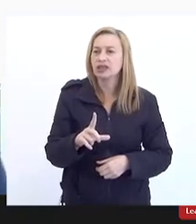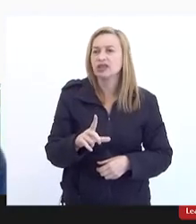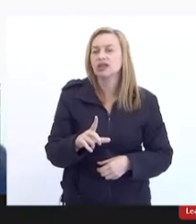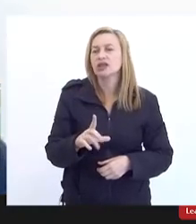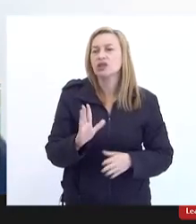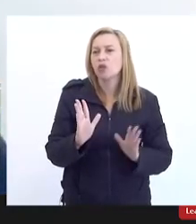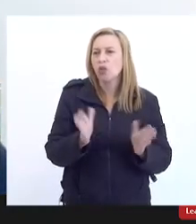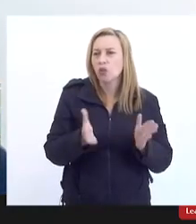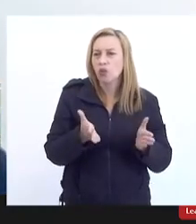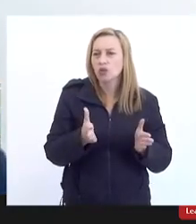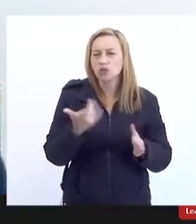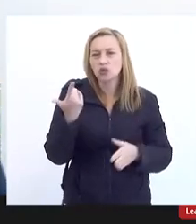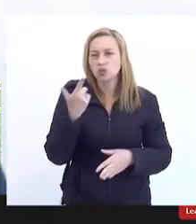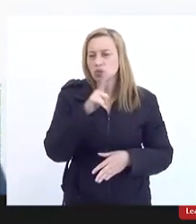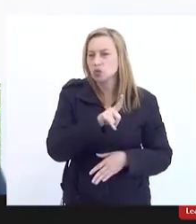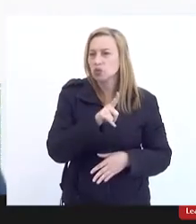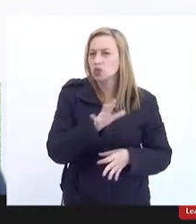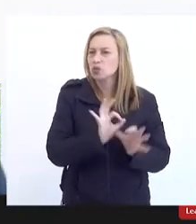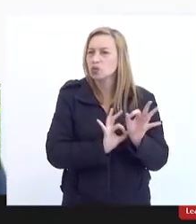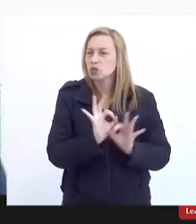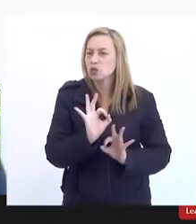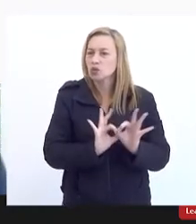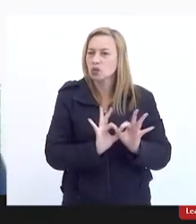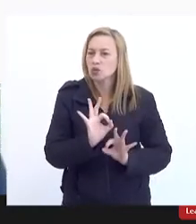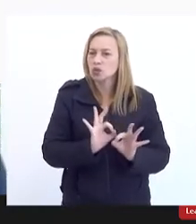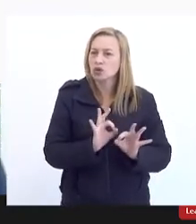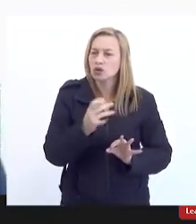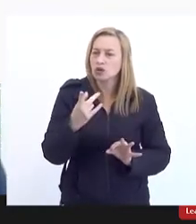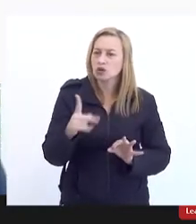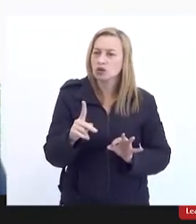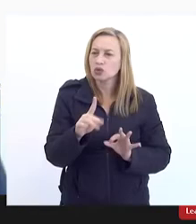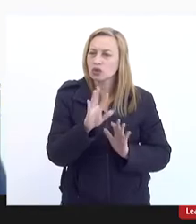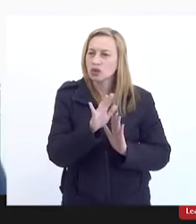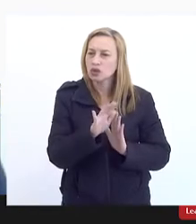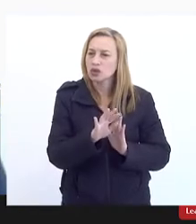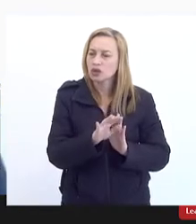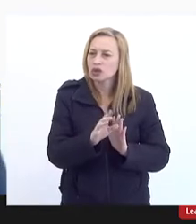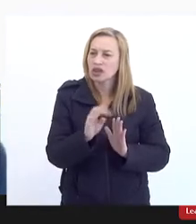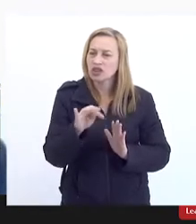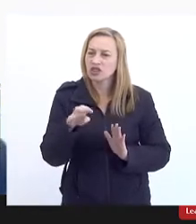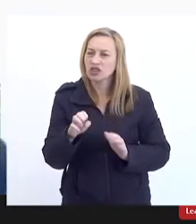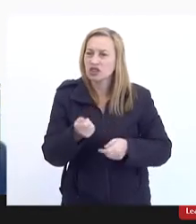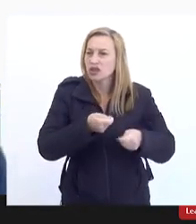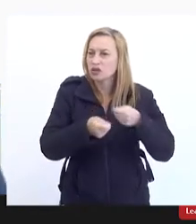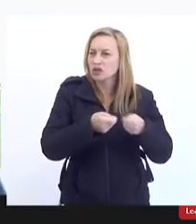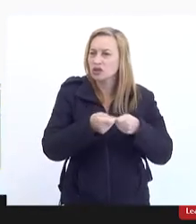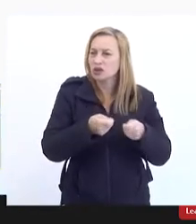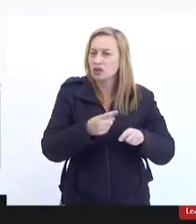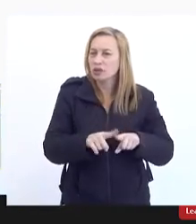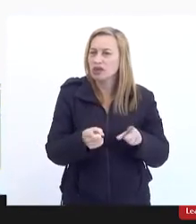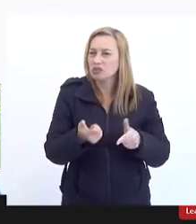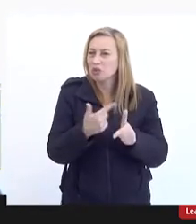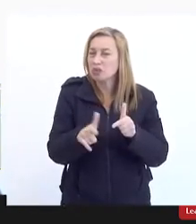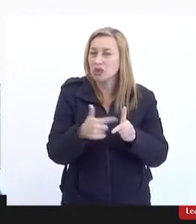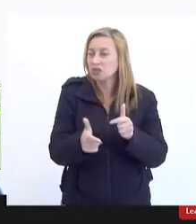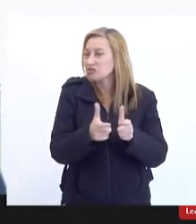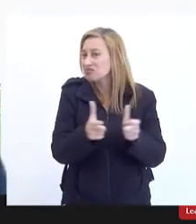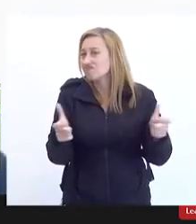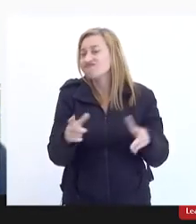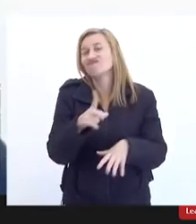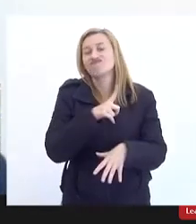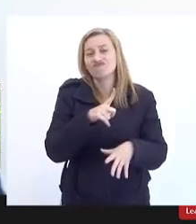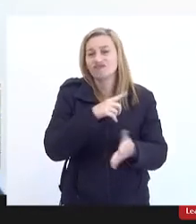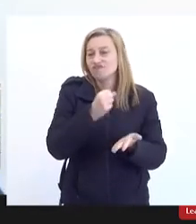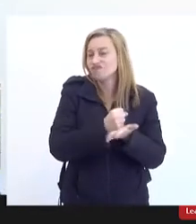conseguiu montar sua agência reguladora municipal acho que tem grandes enfrentamentos porque o